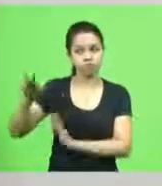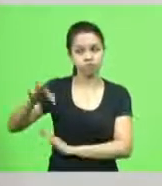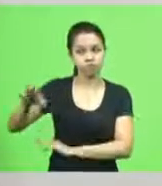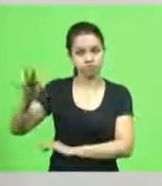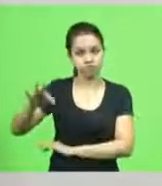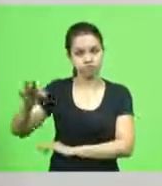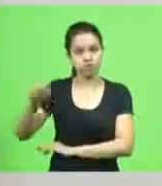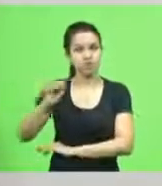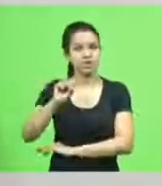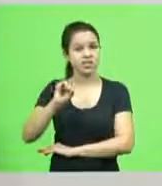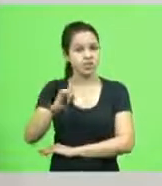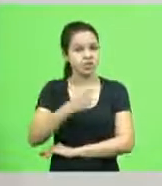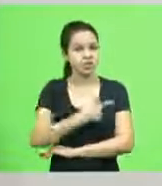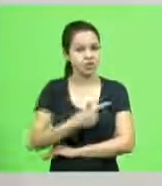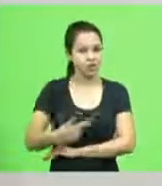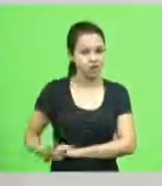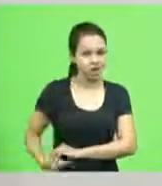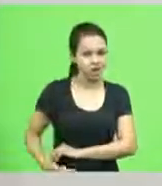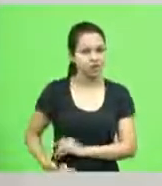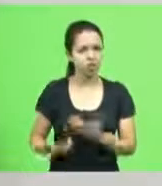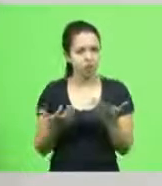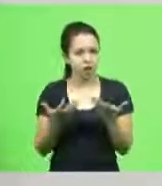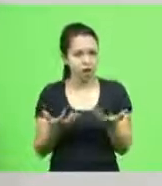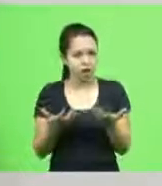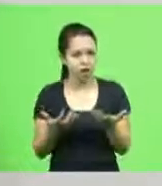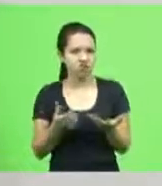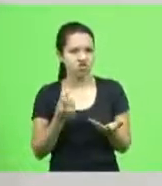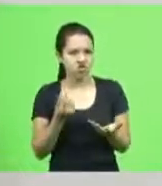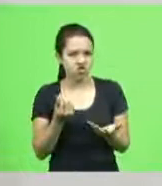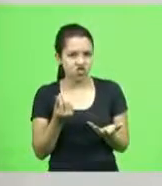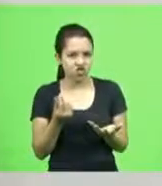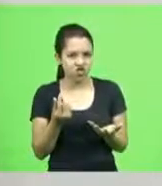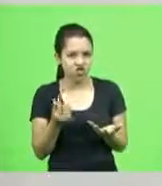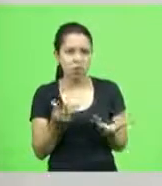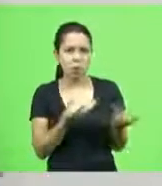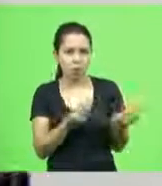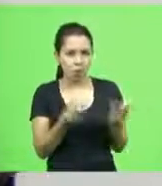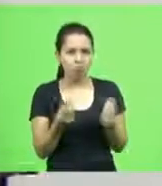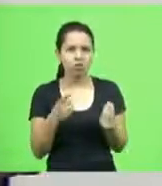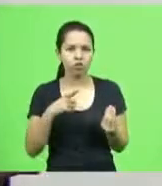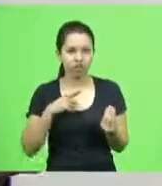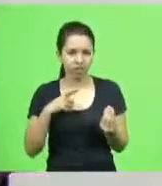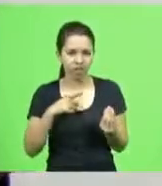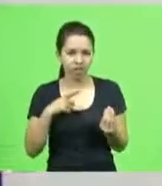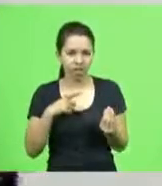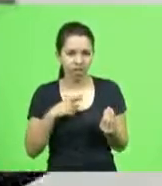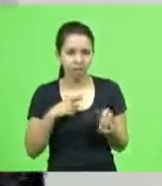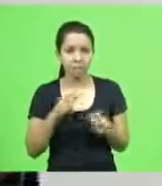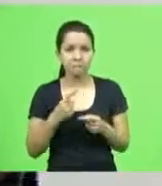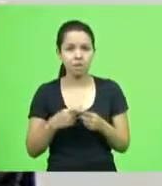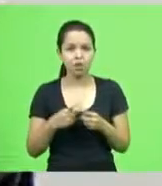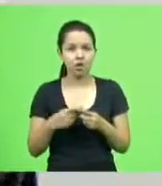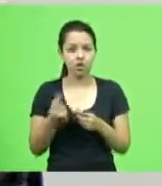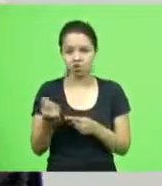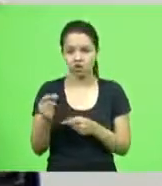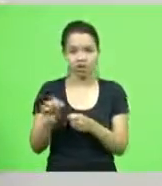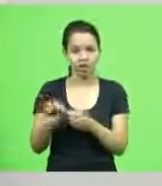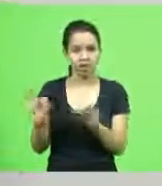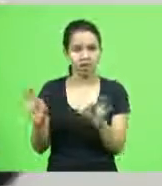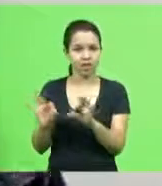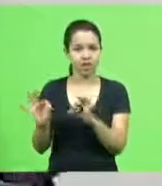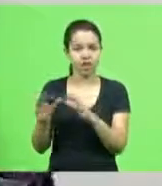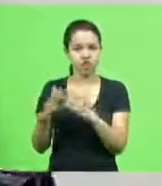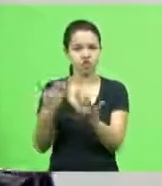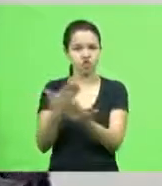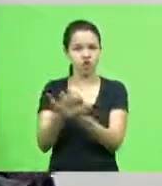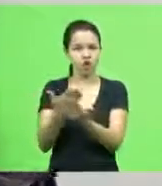efetivamente está sobrando dinheiro porque não fizeram nada está sobrando dinheiro porque não fizeram nada as escolas deputada Carminati